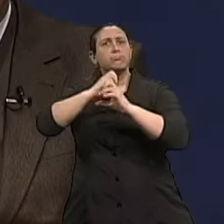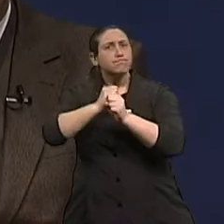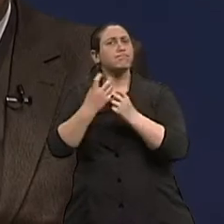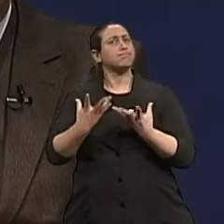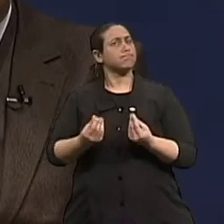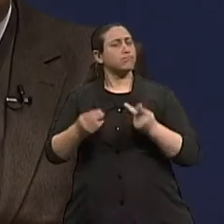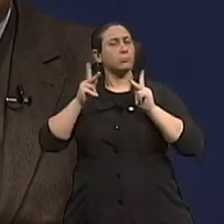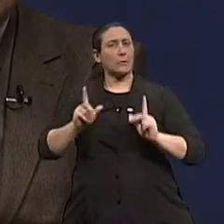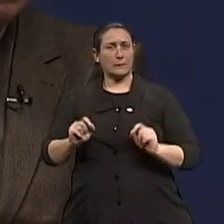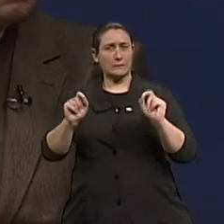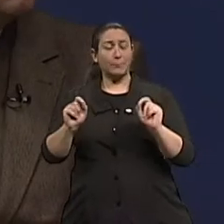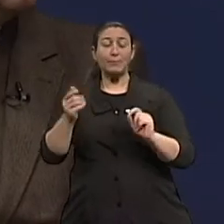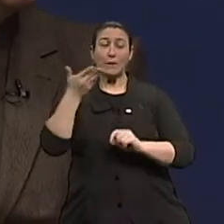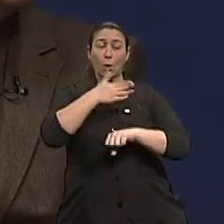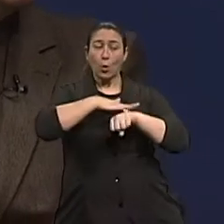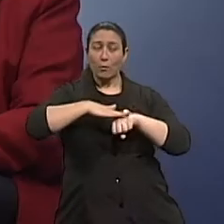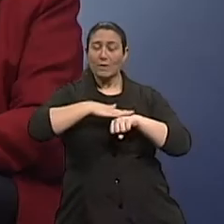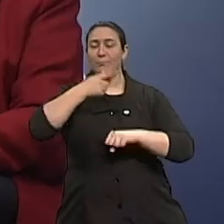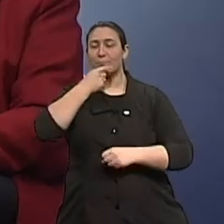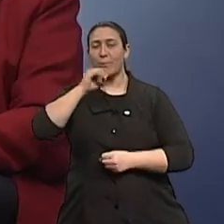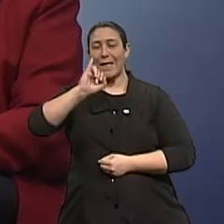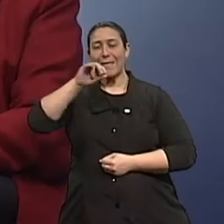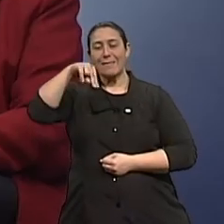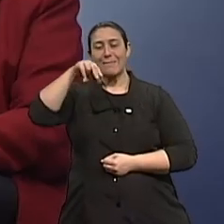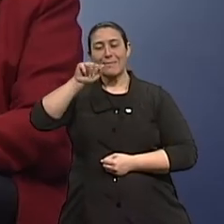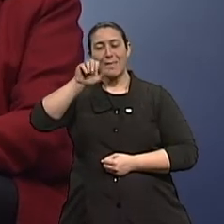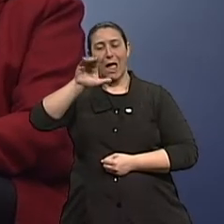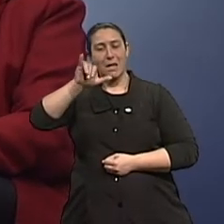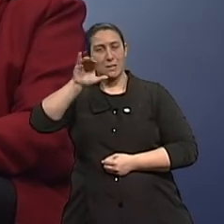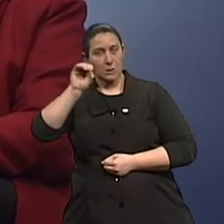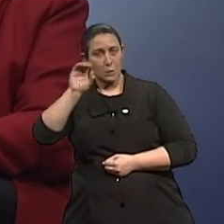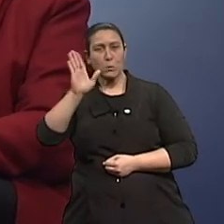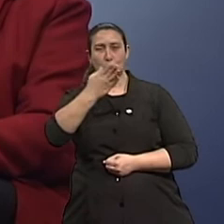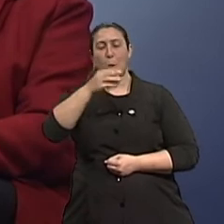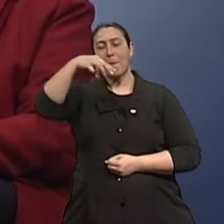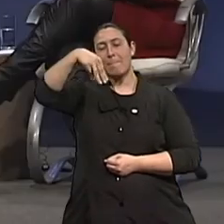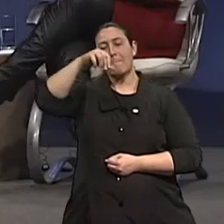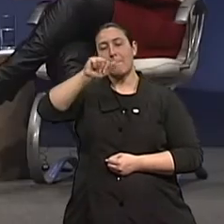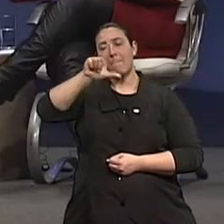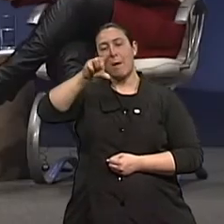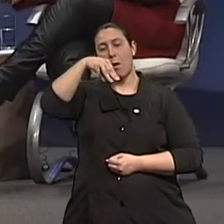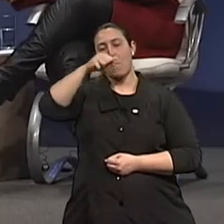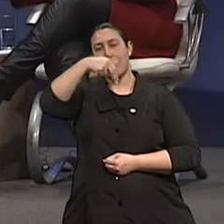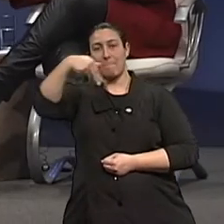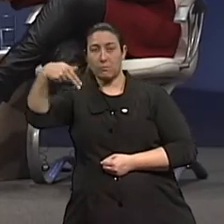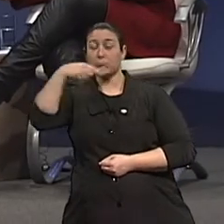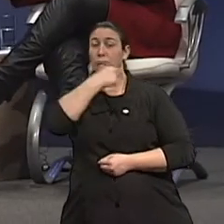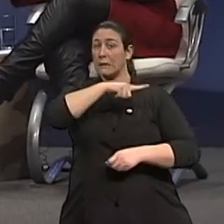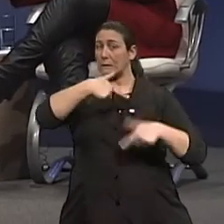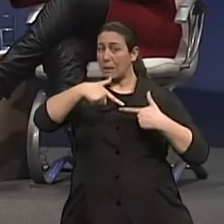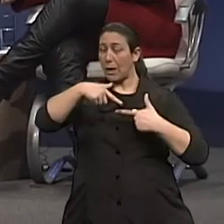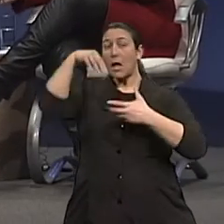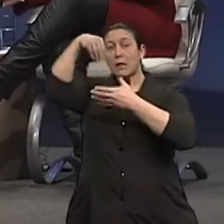Inácio Osório Malman, que é coloproctologista do Hospital Moinhos de Vento. Doutor Inácio Malman, é